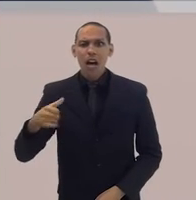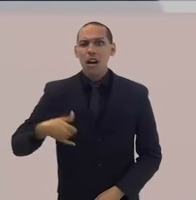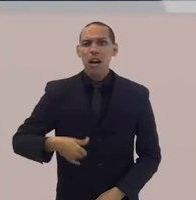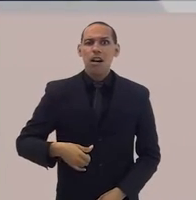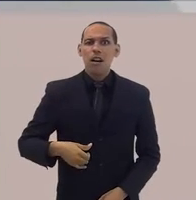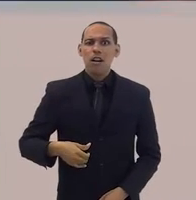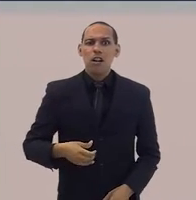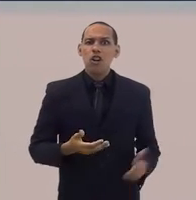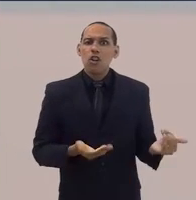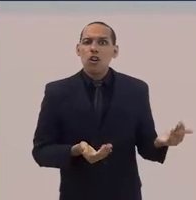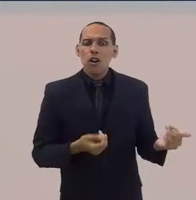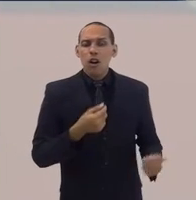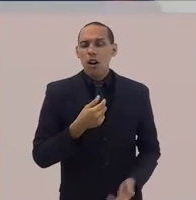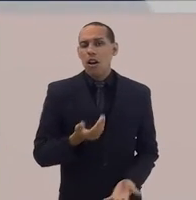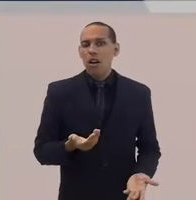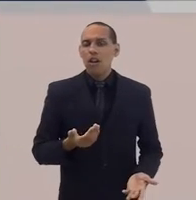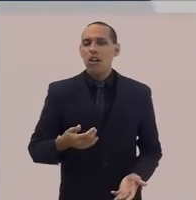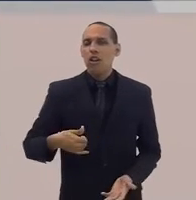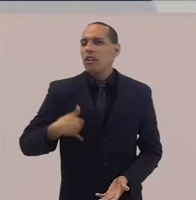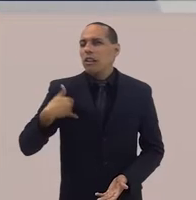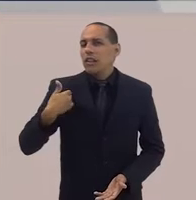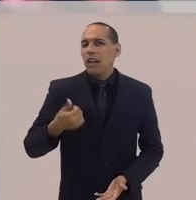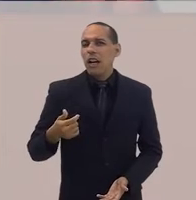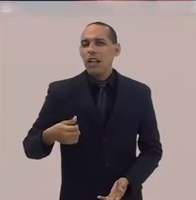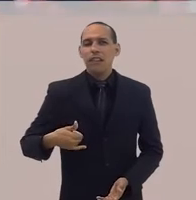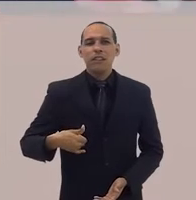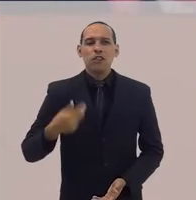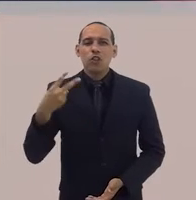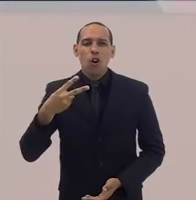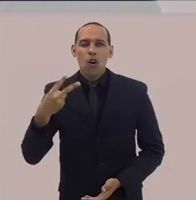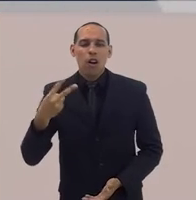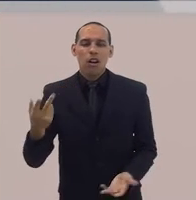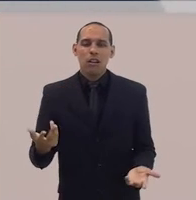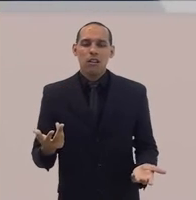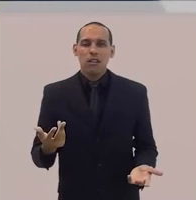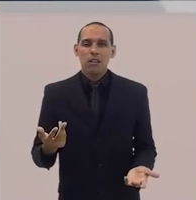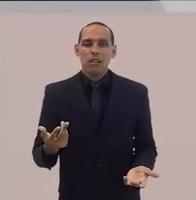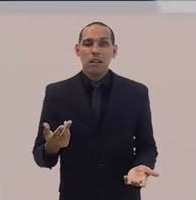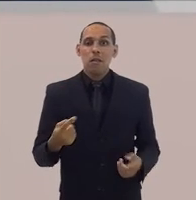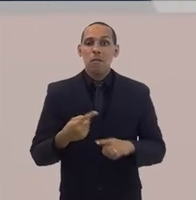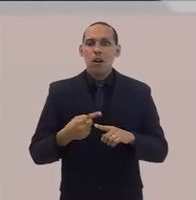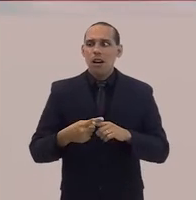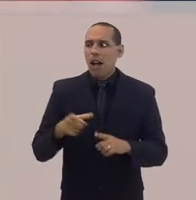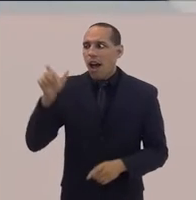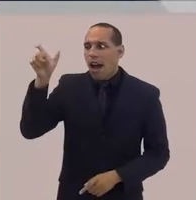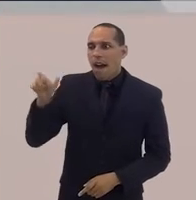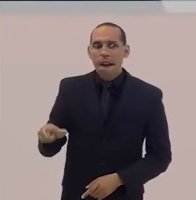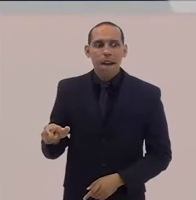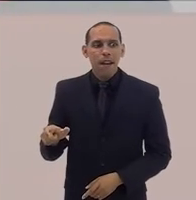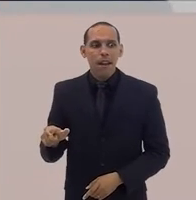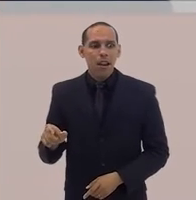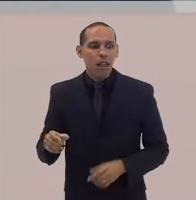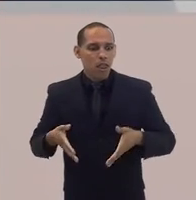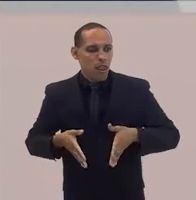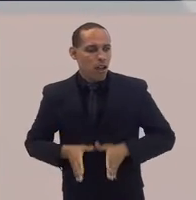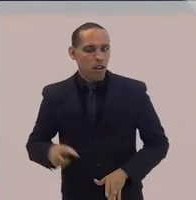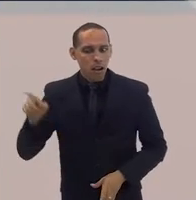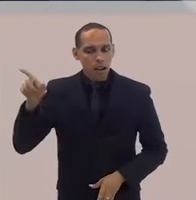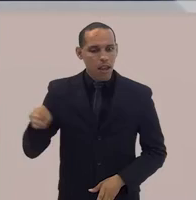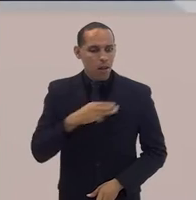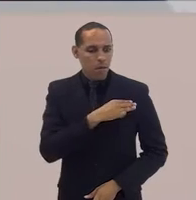Porque ele ouviu dizer que o Messias tinha nascido. E a ideia de Messias era uma ideia de vamos acabar com a opressão.